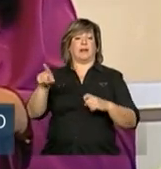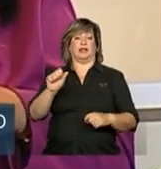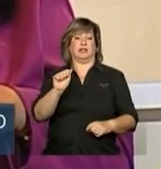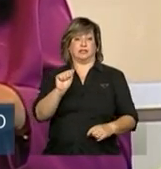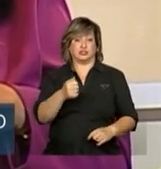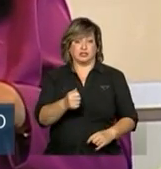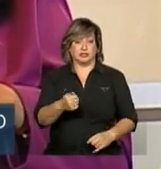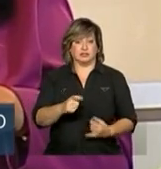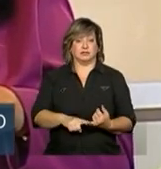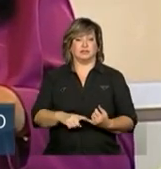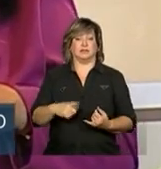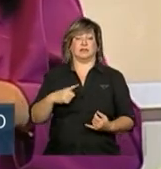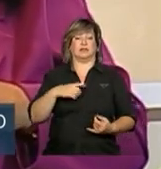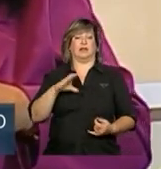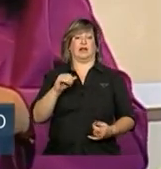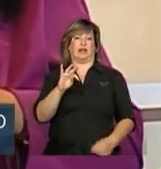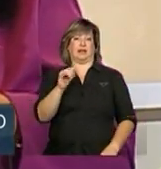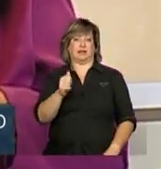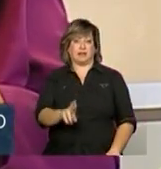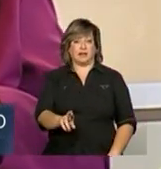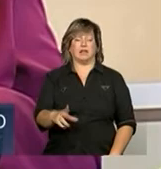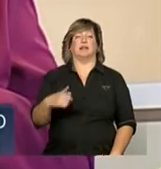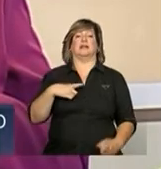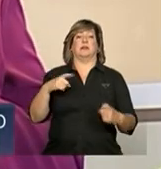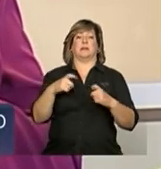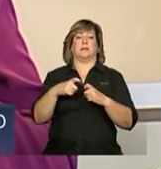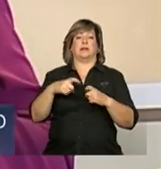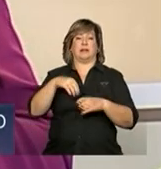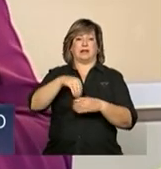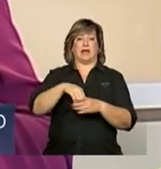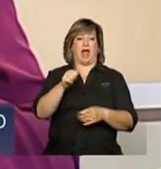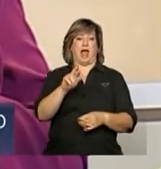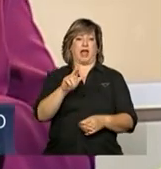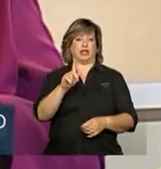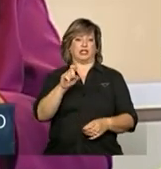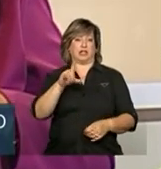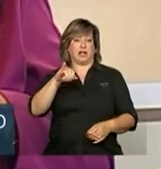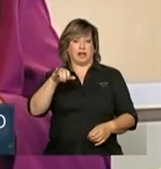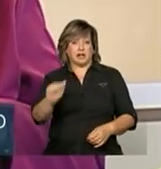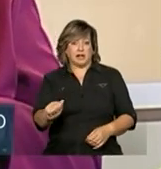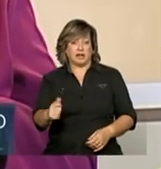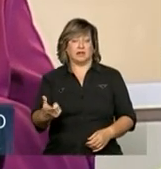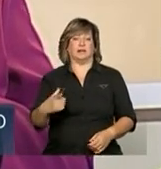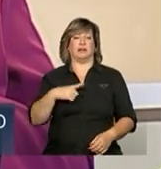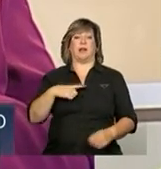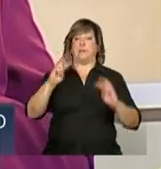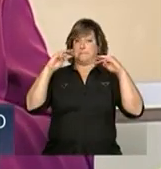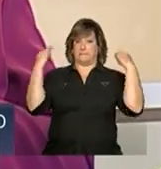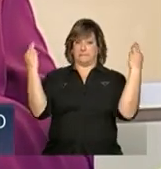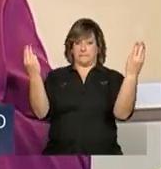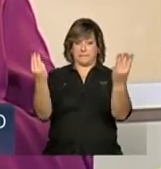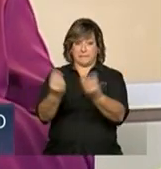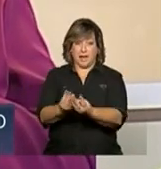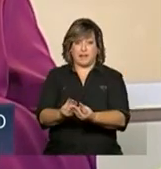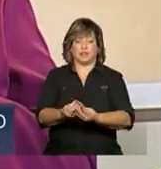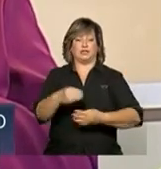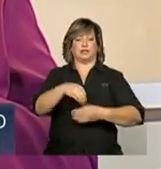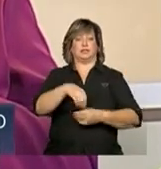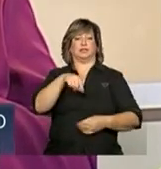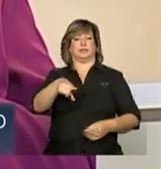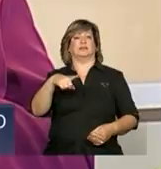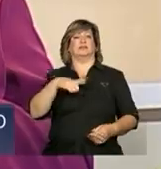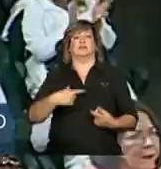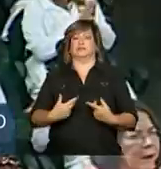temos médicos em Catar, temos médicos em Argelia, temos médicos em México, temos médicos